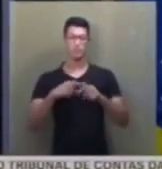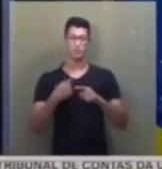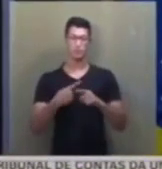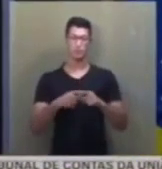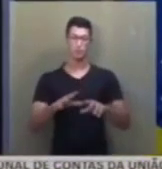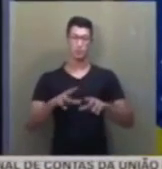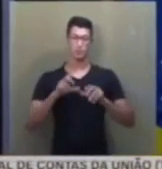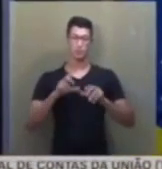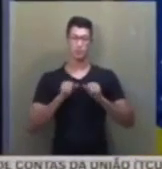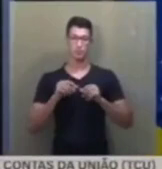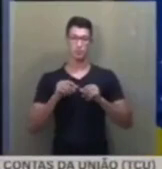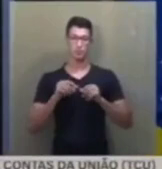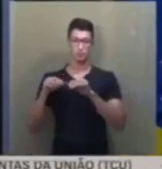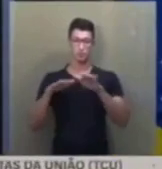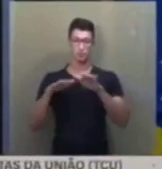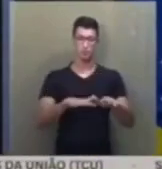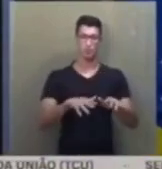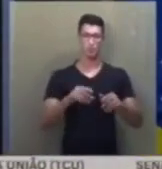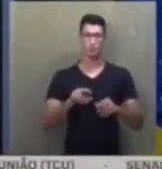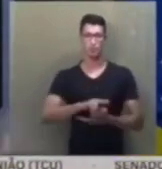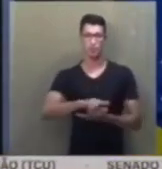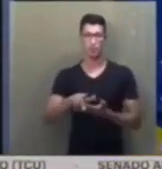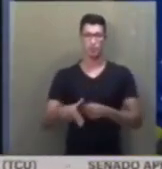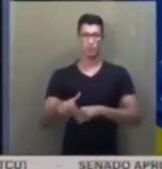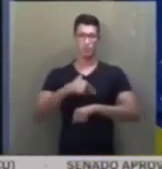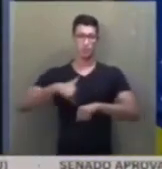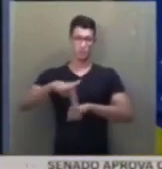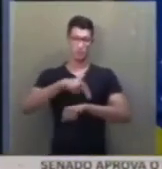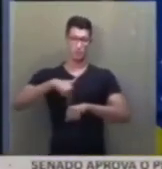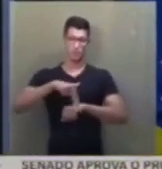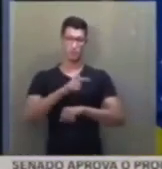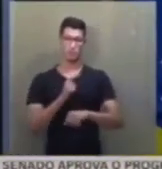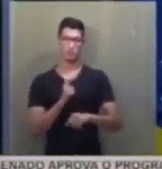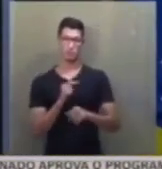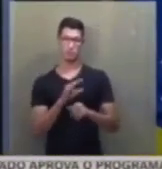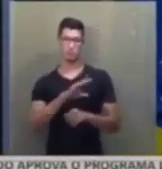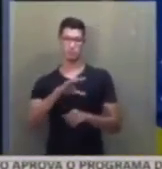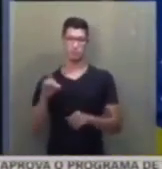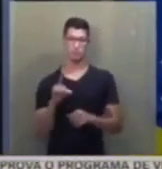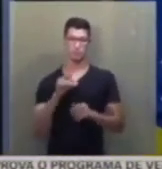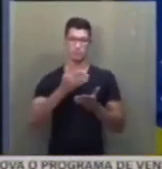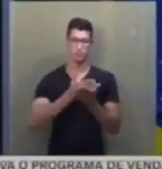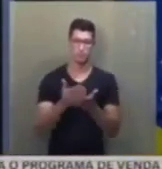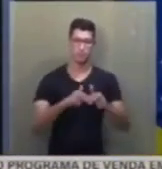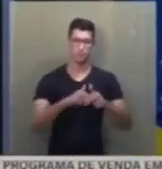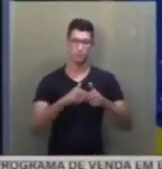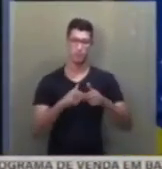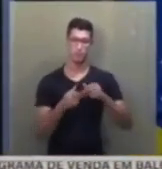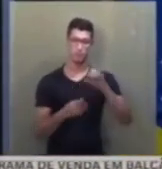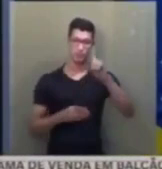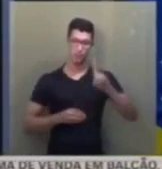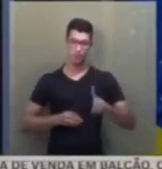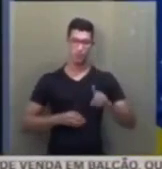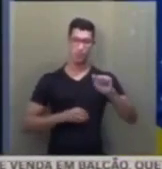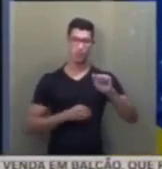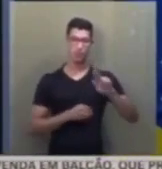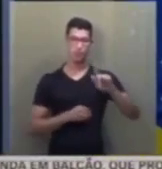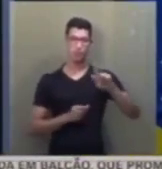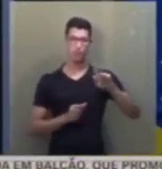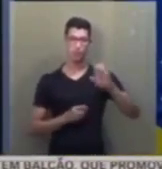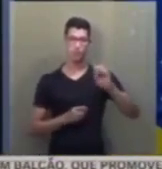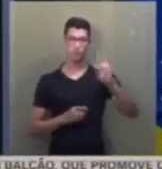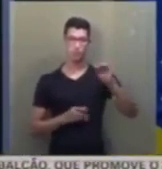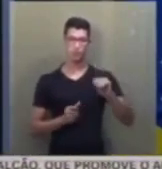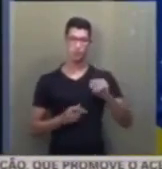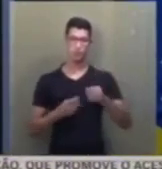recebeu imigrantes de várias nacionalidades, coordenada inicialmente pelo diretor Augusto Pestana.